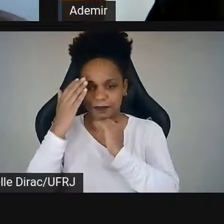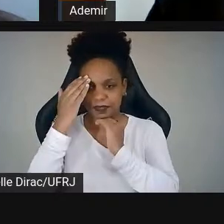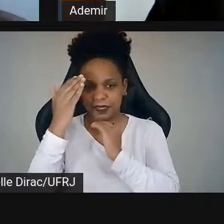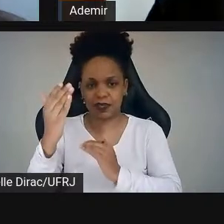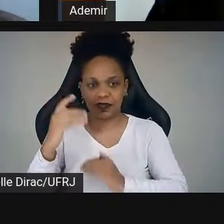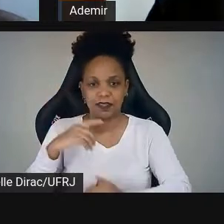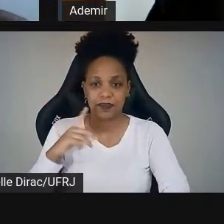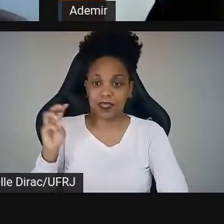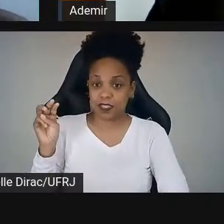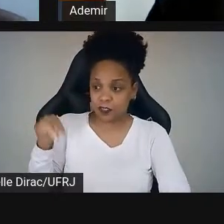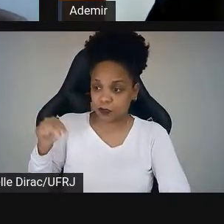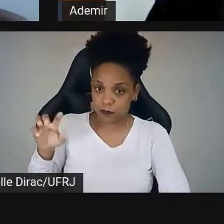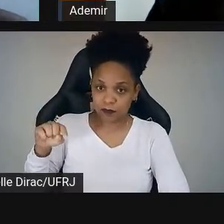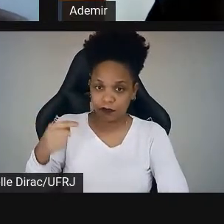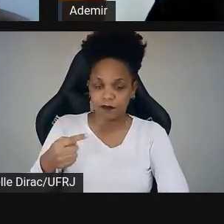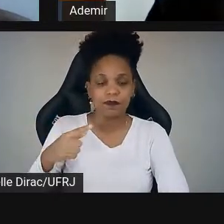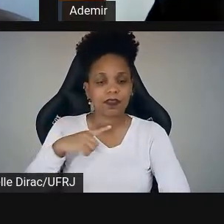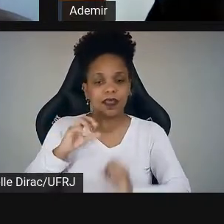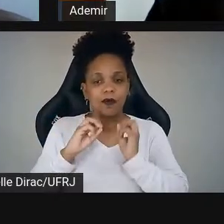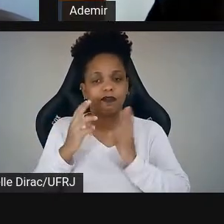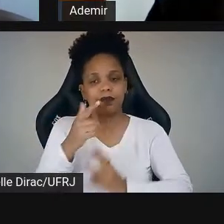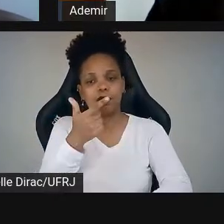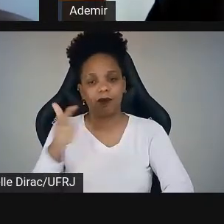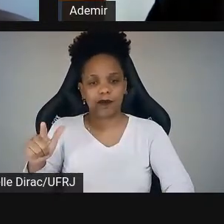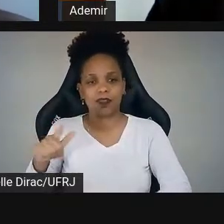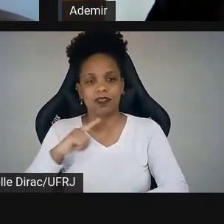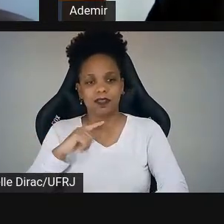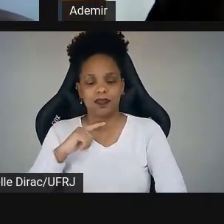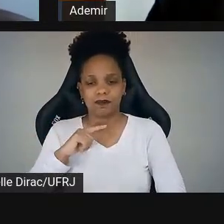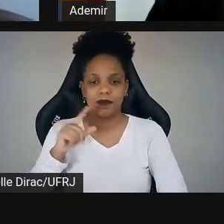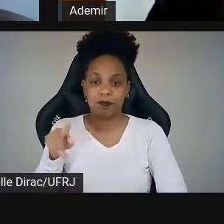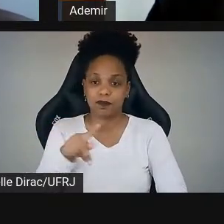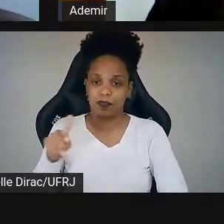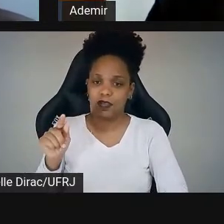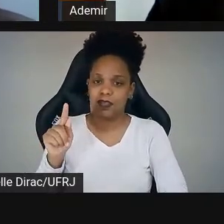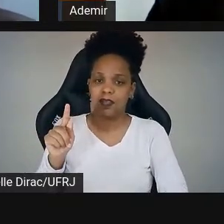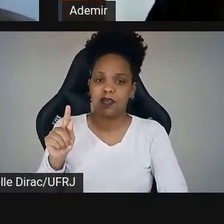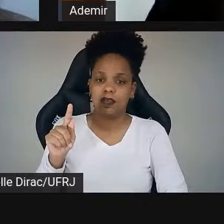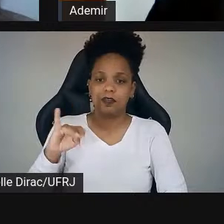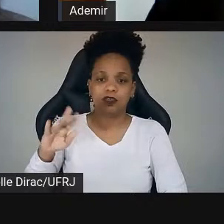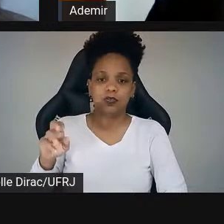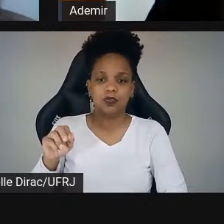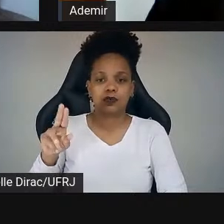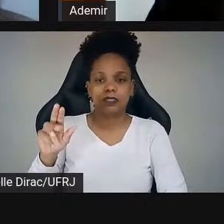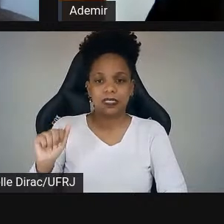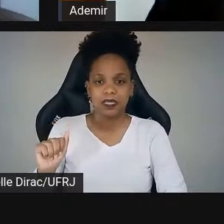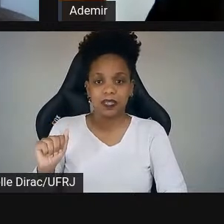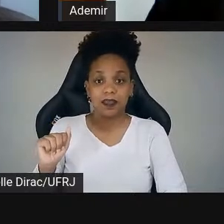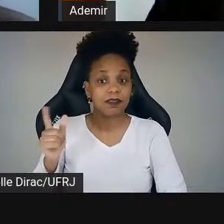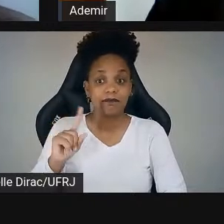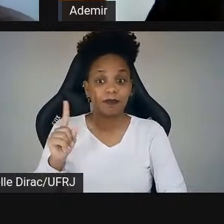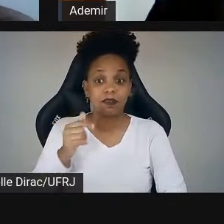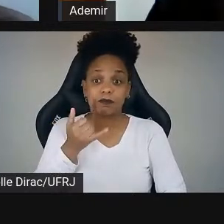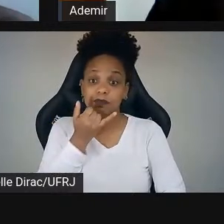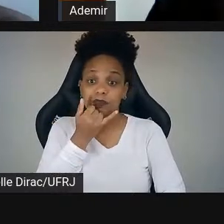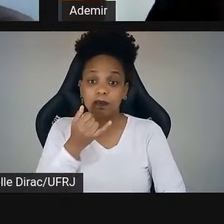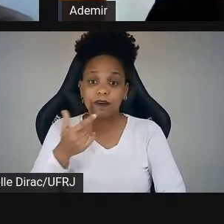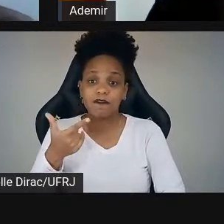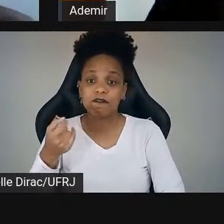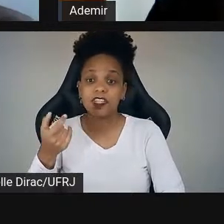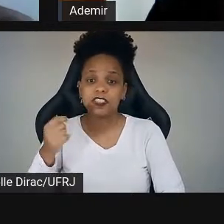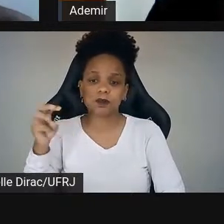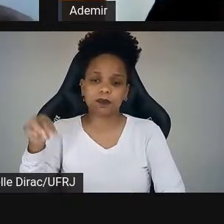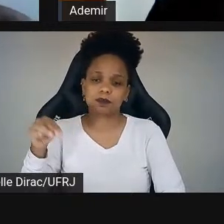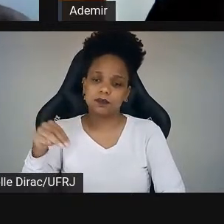começa a nossa oficina de escrita de artigos científicos com a professora Juliana Maris. Daqui a cinco, não. Daqui a vinte. Às quatro e meia que começa.